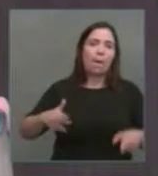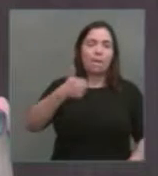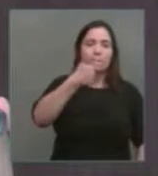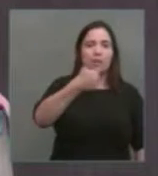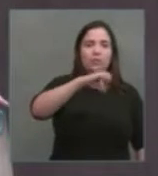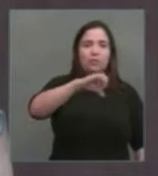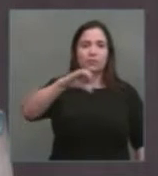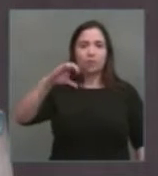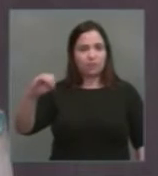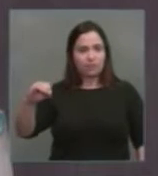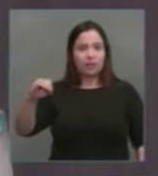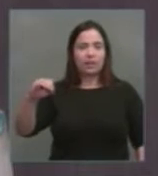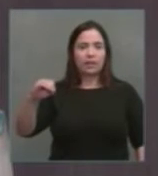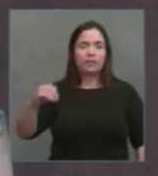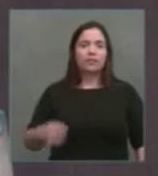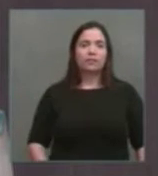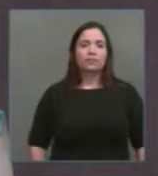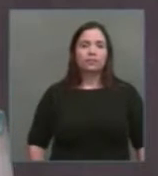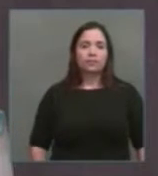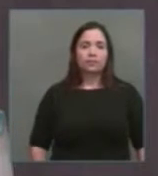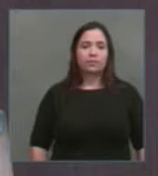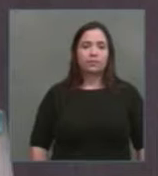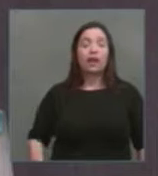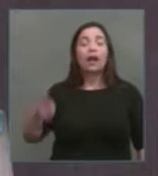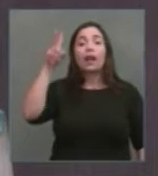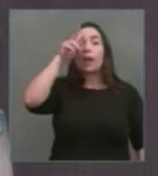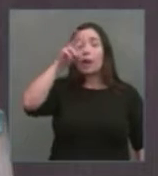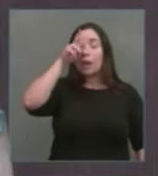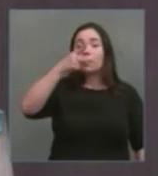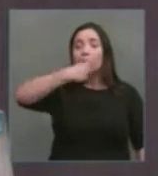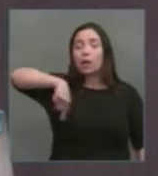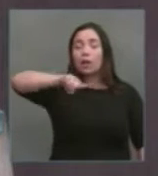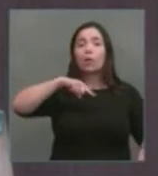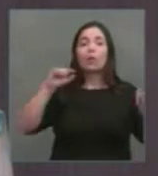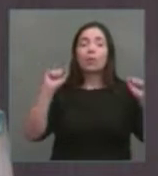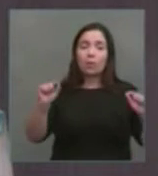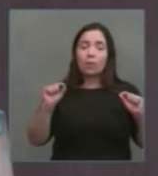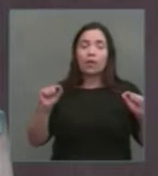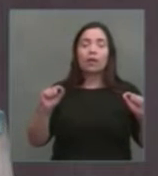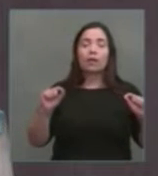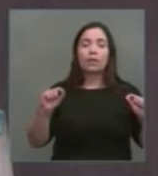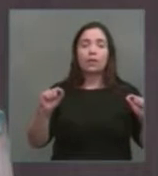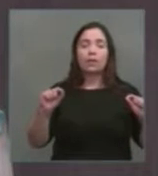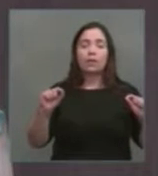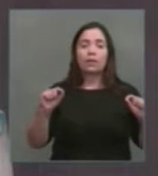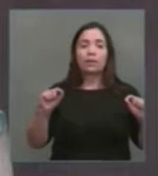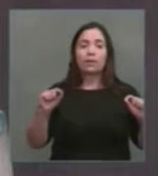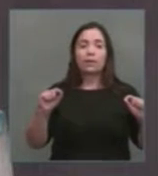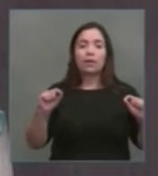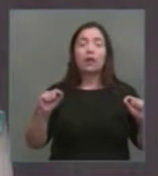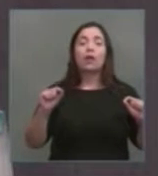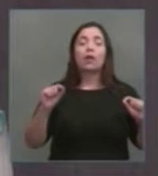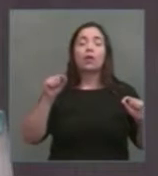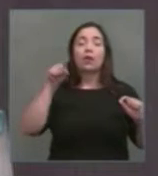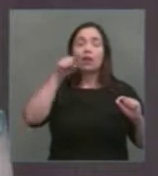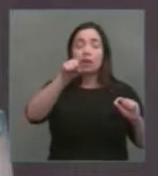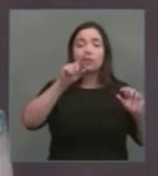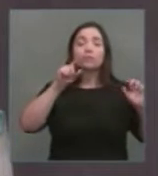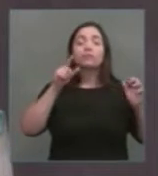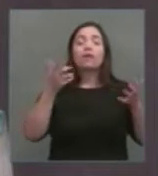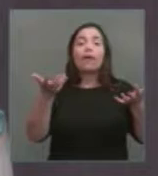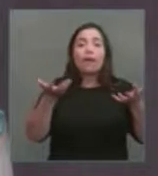privatizações. Lembremos, isso é exclusivamente para fazer